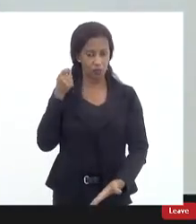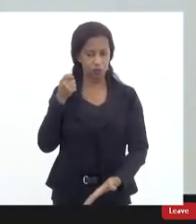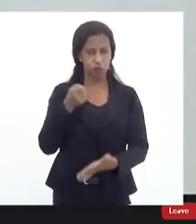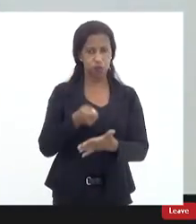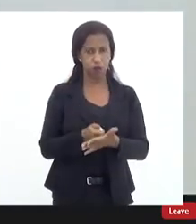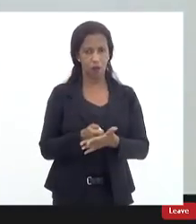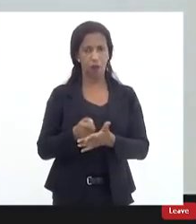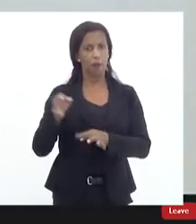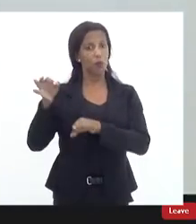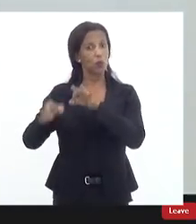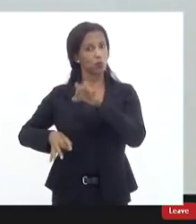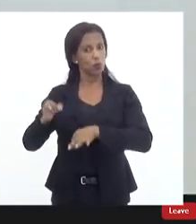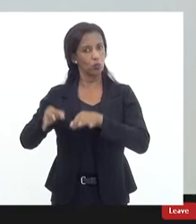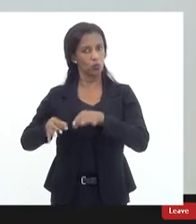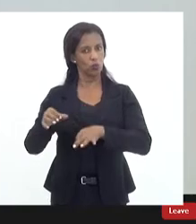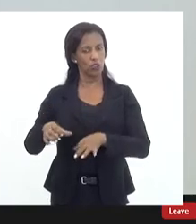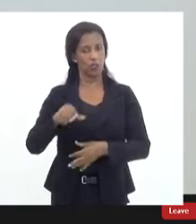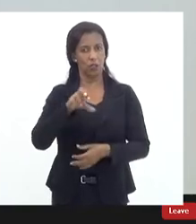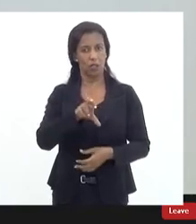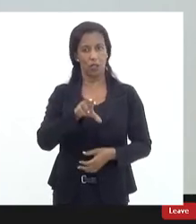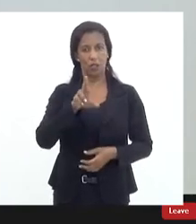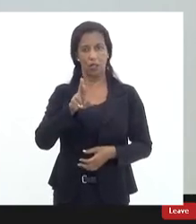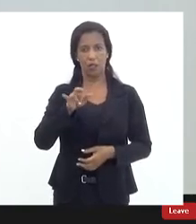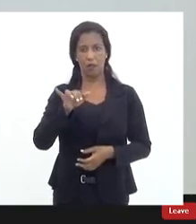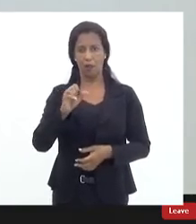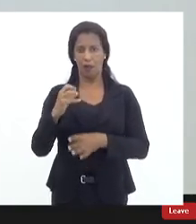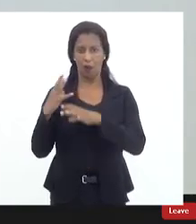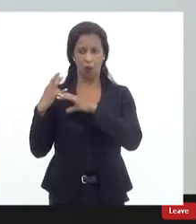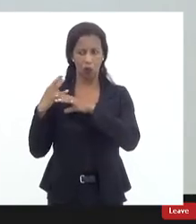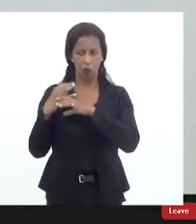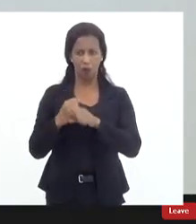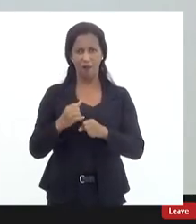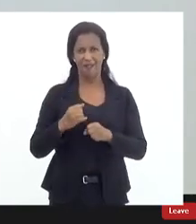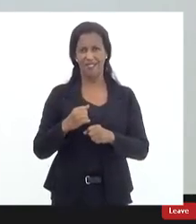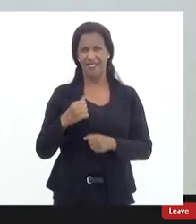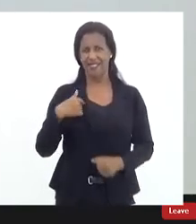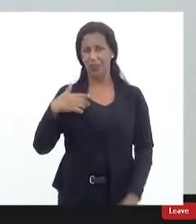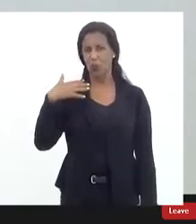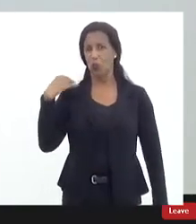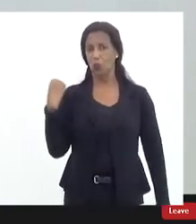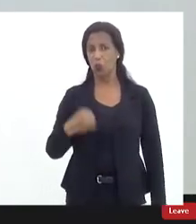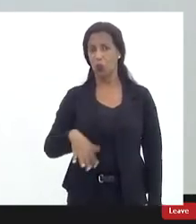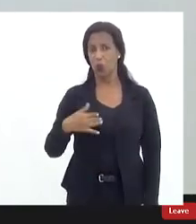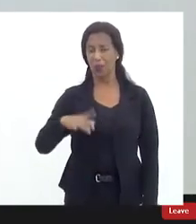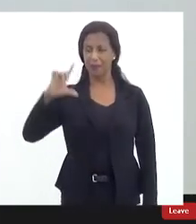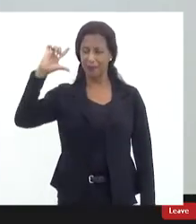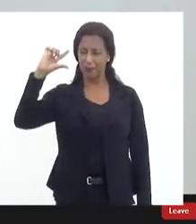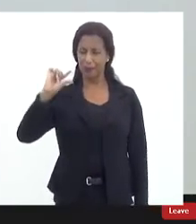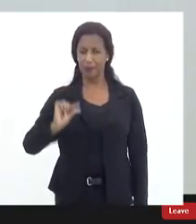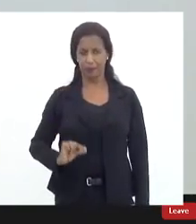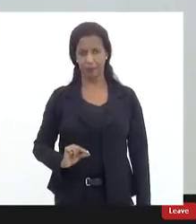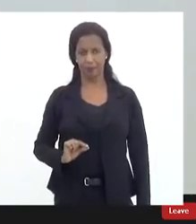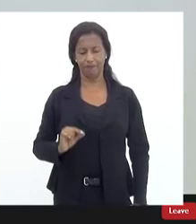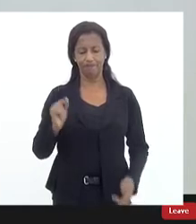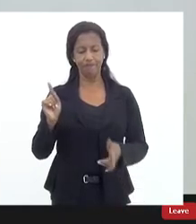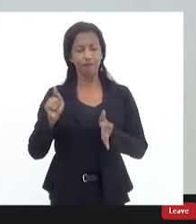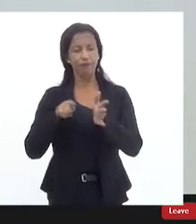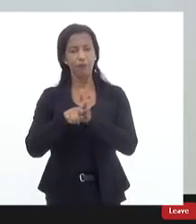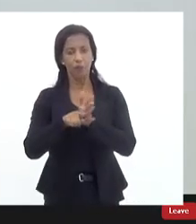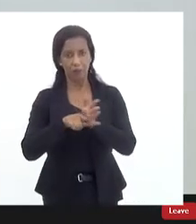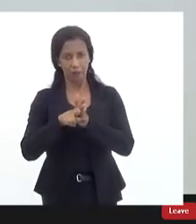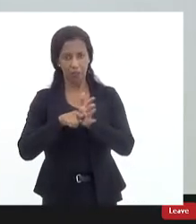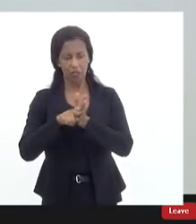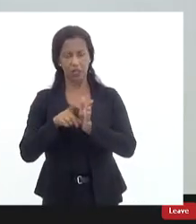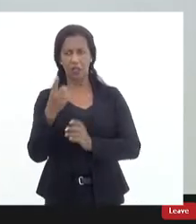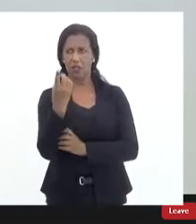pelo juiz criminal os nossos dados são estarrecedores de tão baixo uma pesquisa e aí o doutor Reinaldo